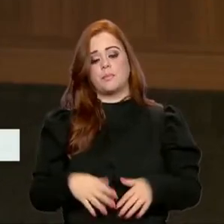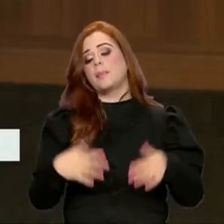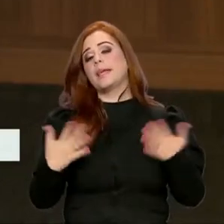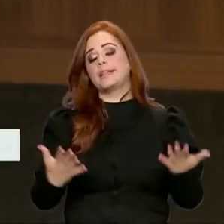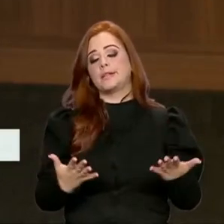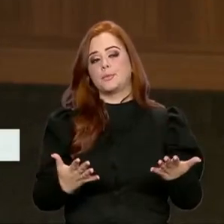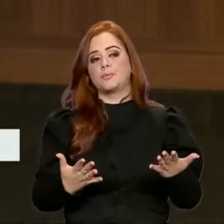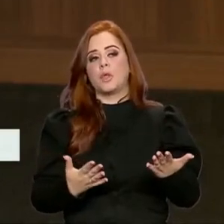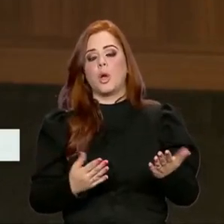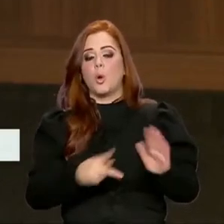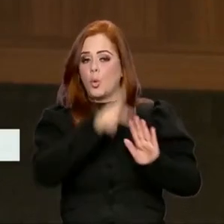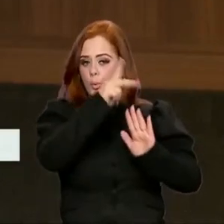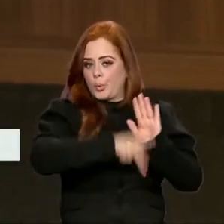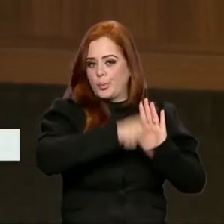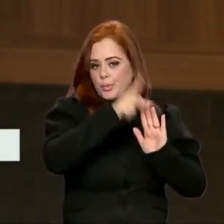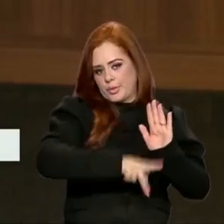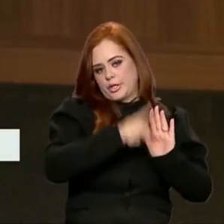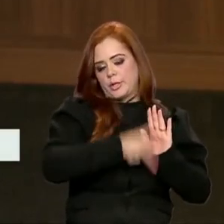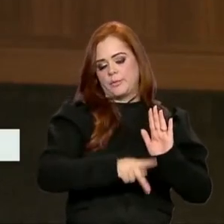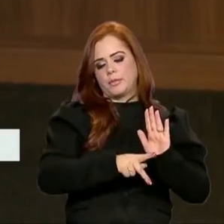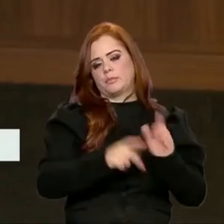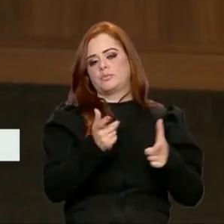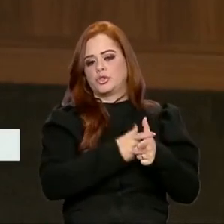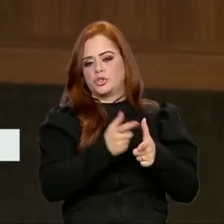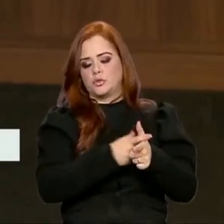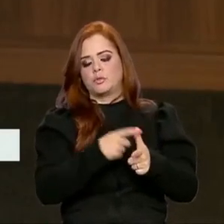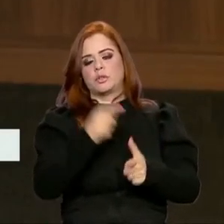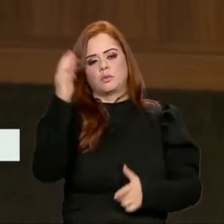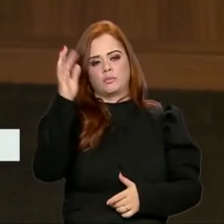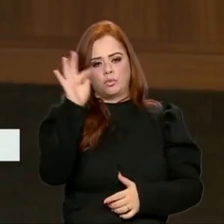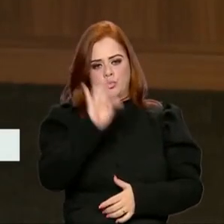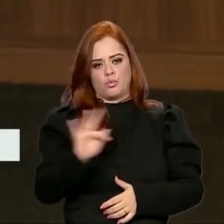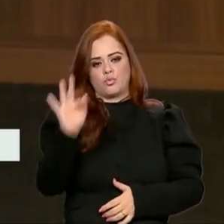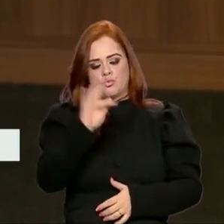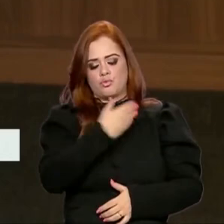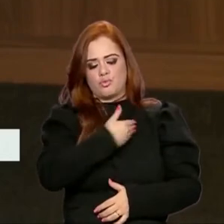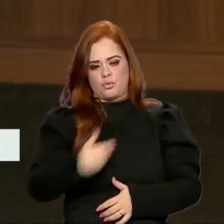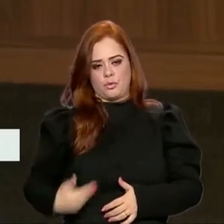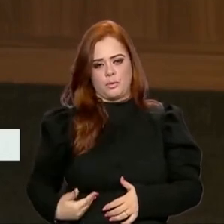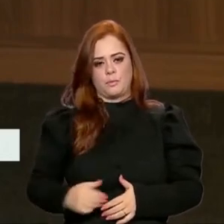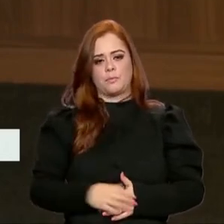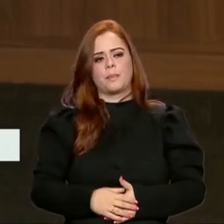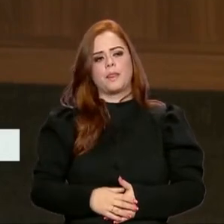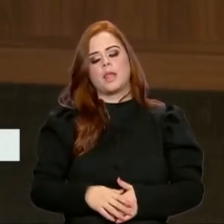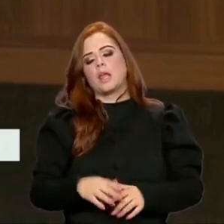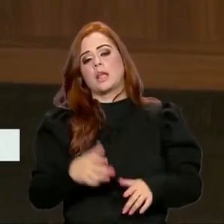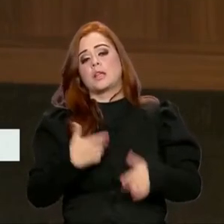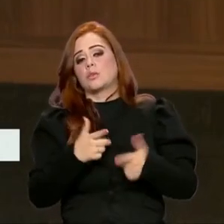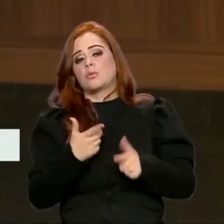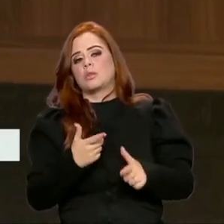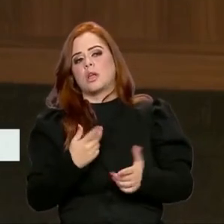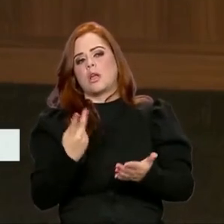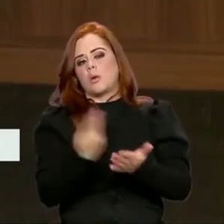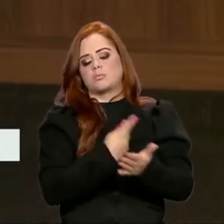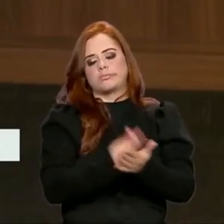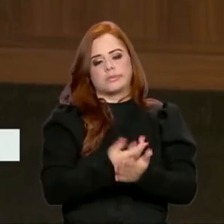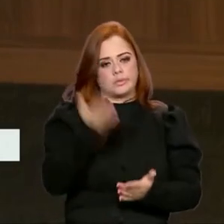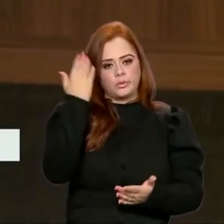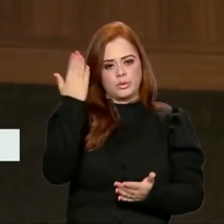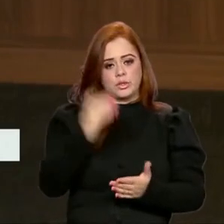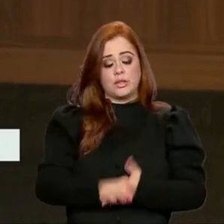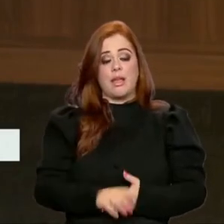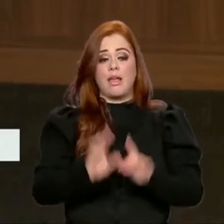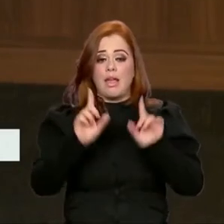Desenrola é uma iniciativa inédita do governo federal, não tem precedente na história do Brasil, um programa tão